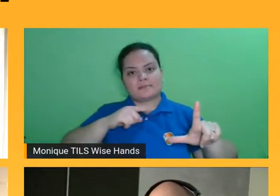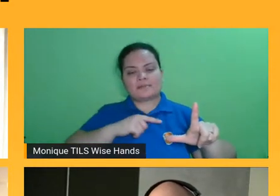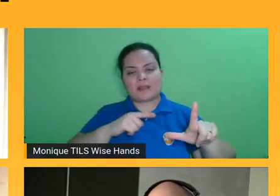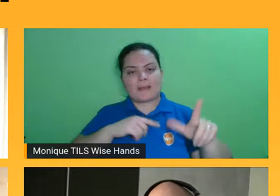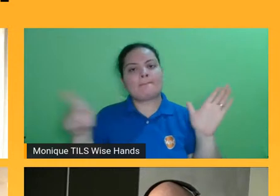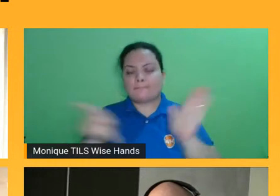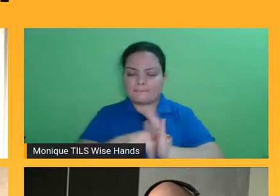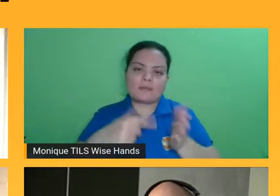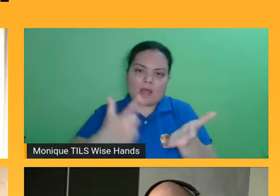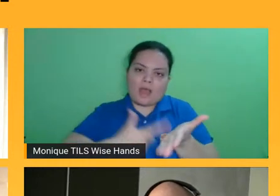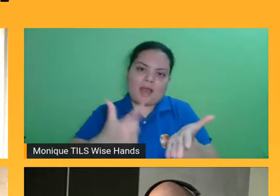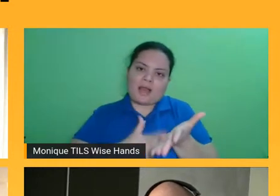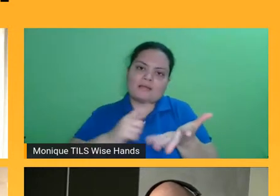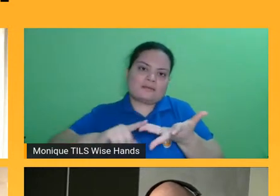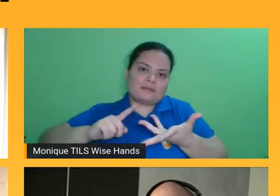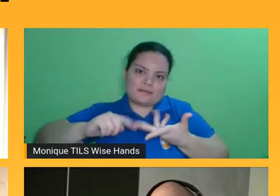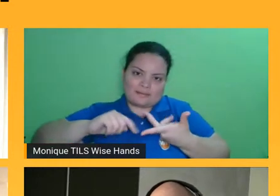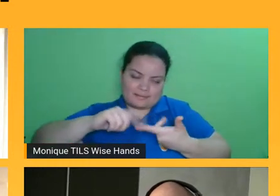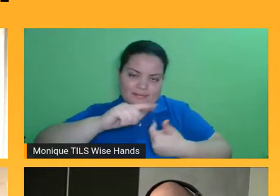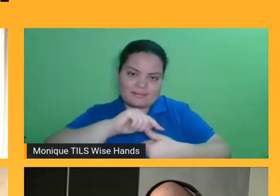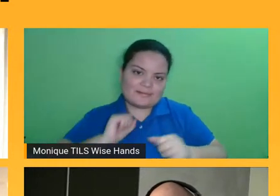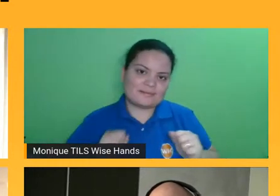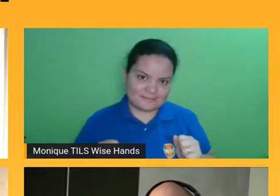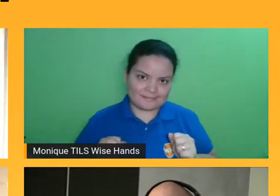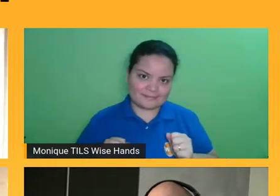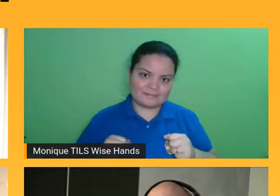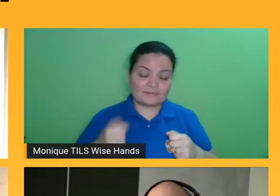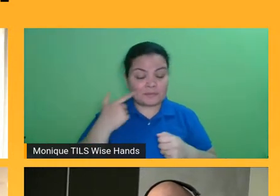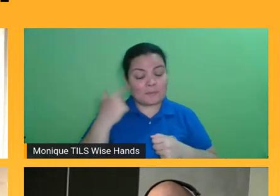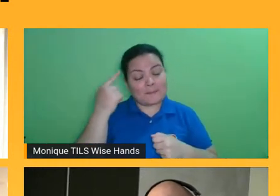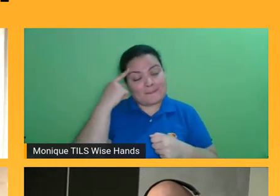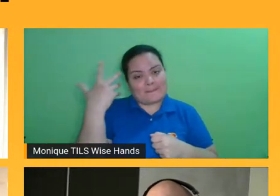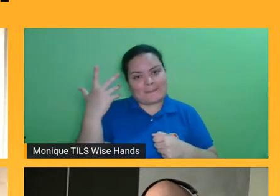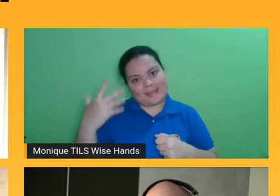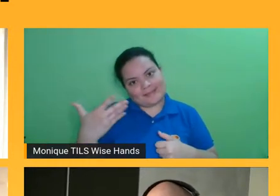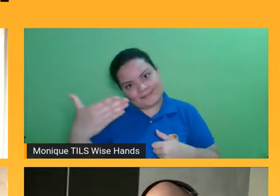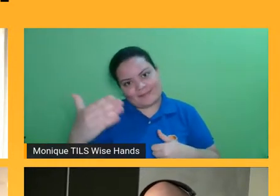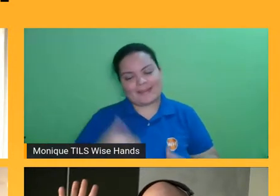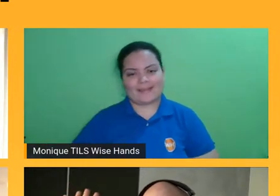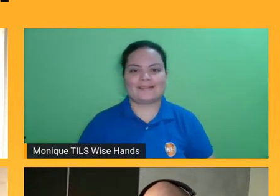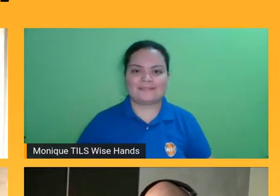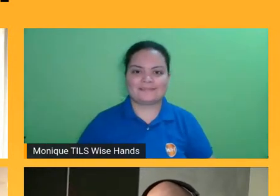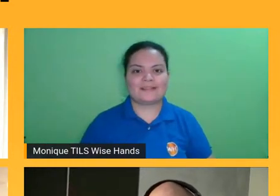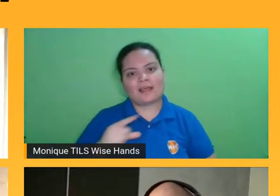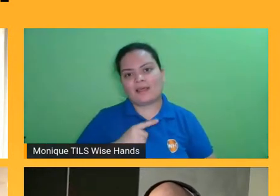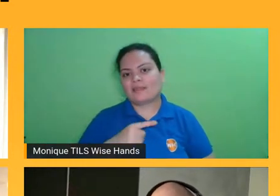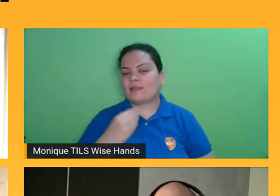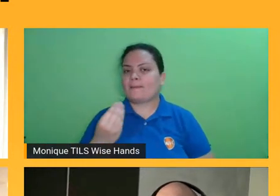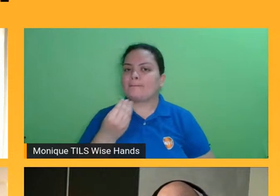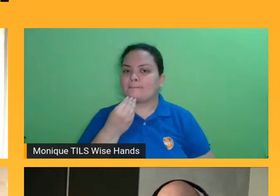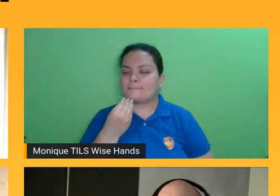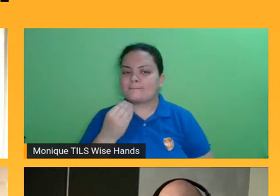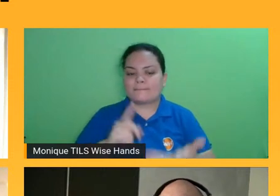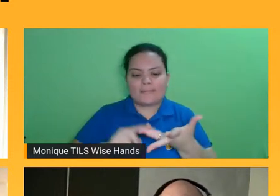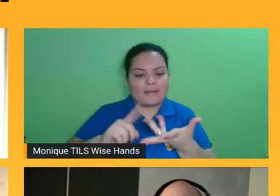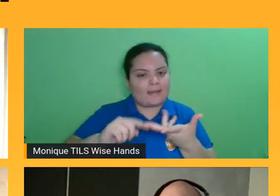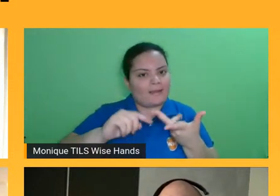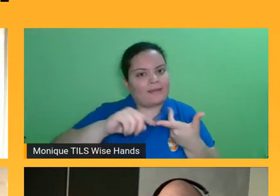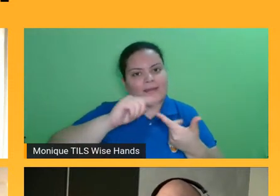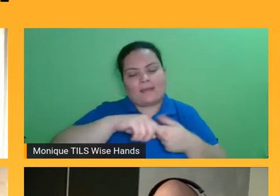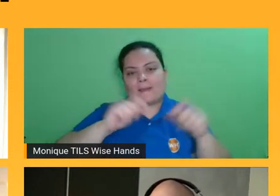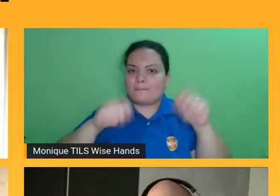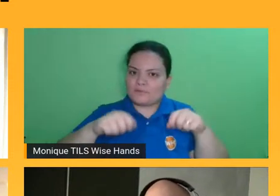como foi feita, como foi construída, entendeu? Então são muitas possibilidades aí, né? Legal.